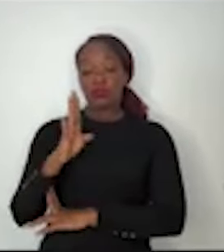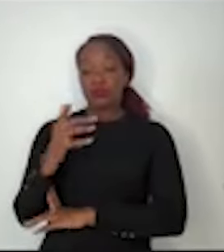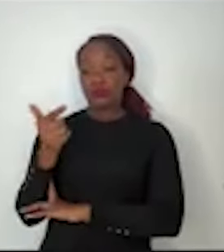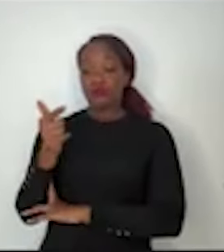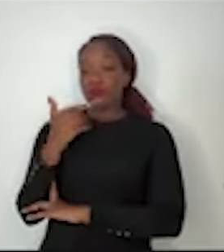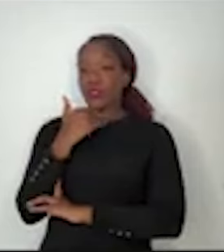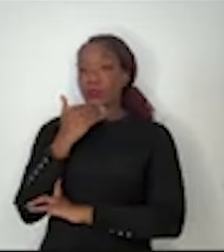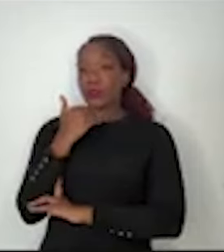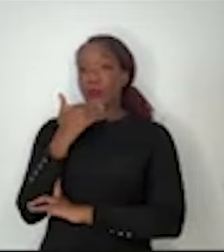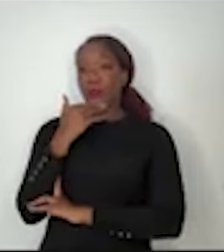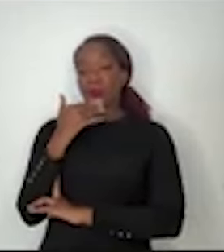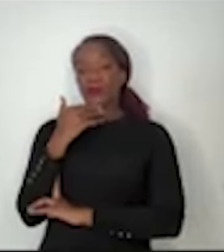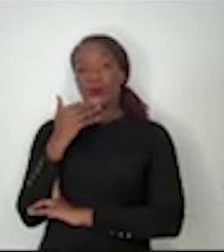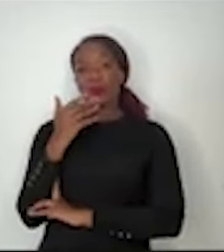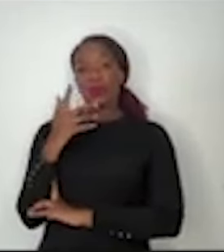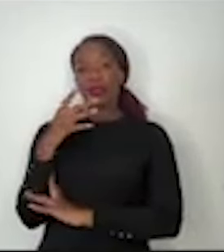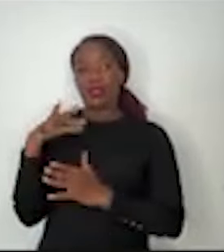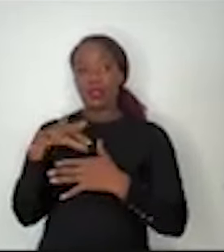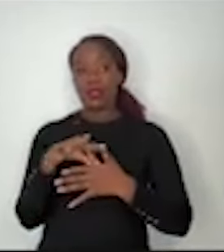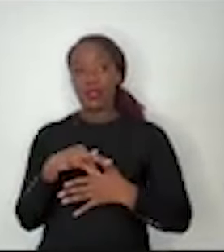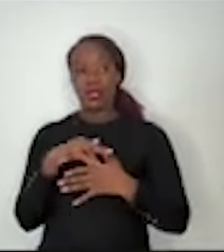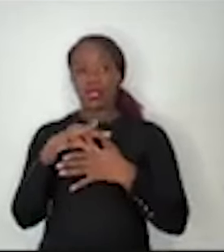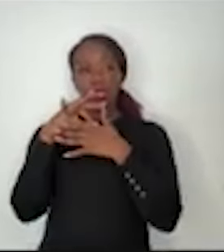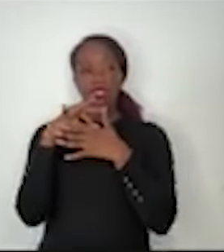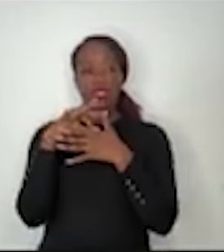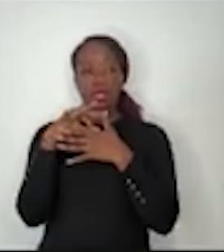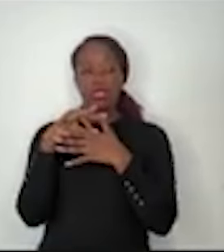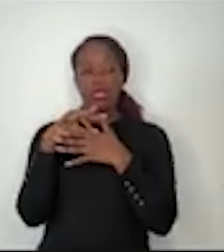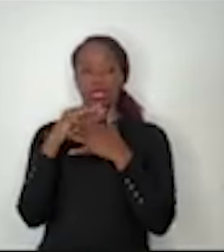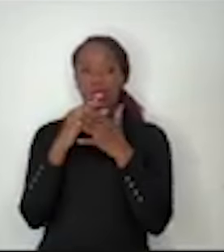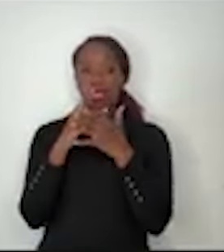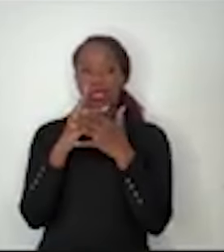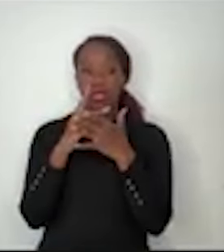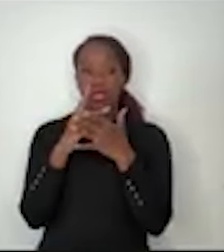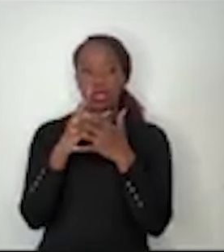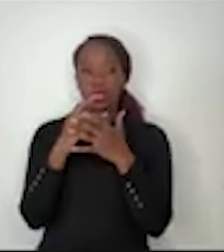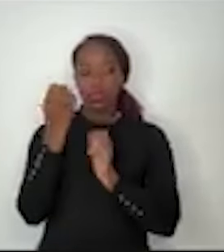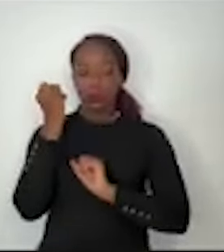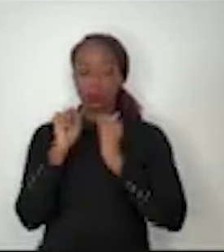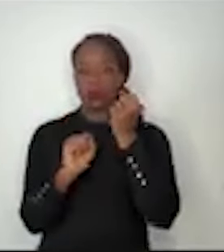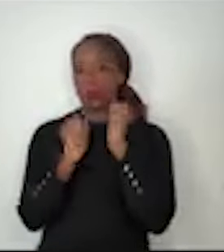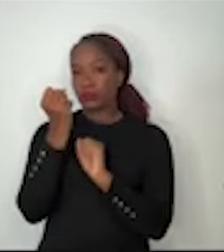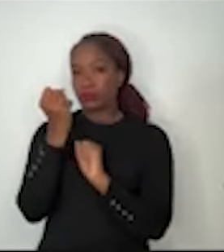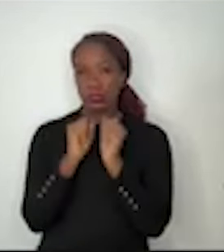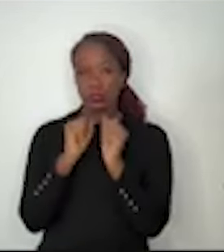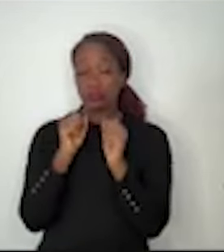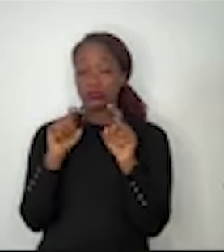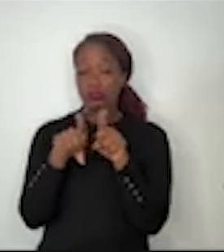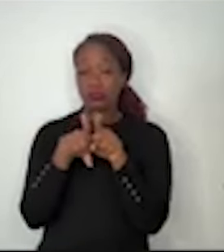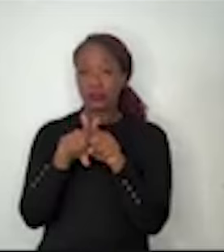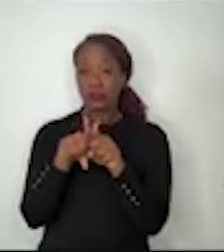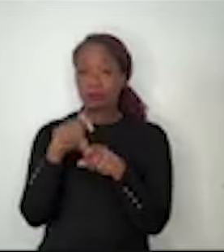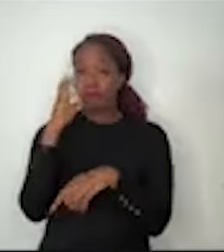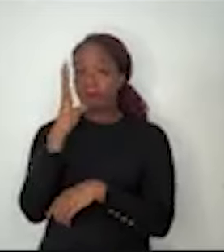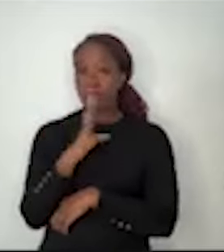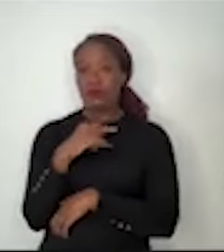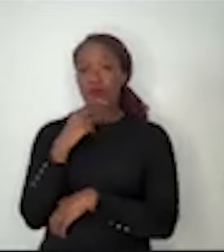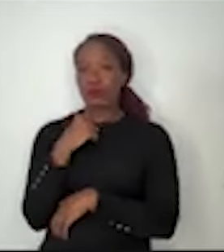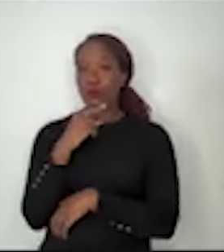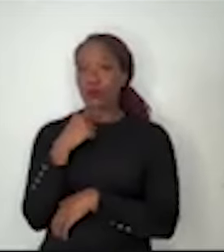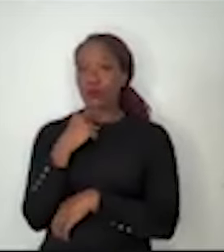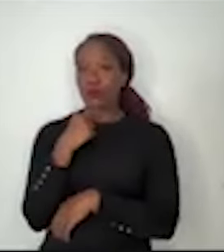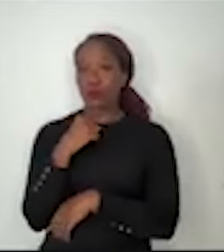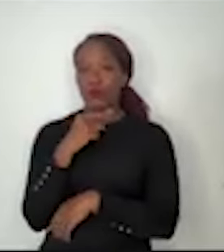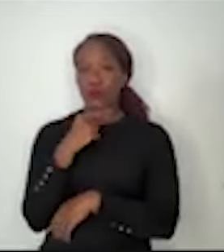de ser uma grande liderança industrial. O Brasil não tem condições de ser, nesse momento da história, uma